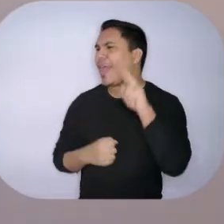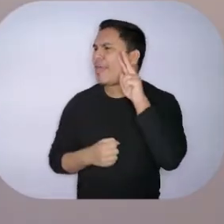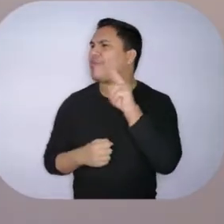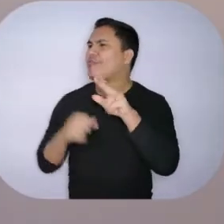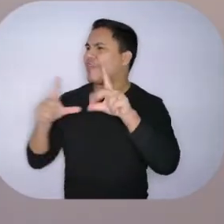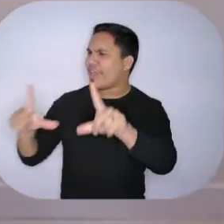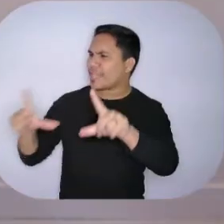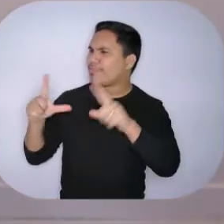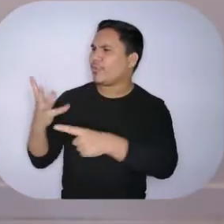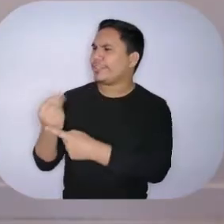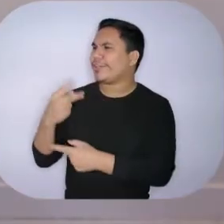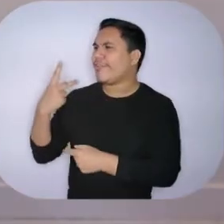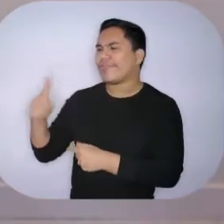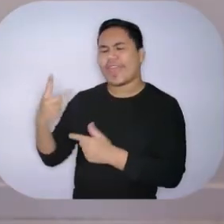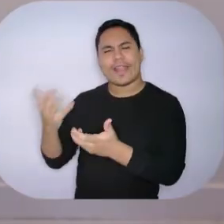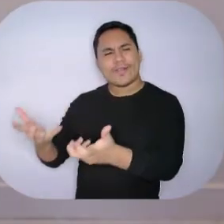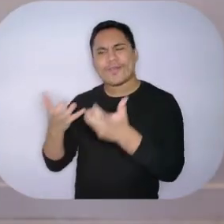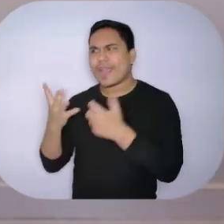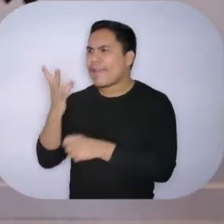garota.